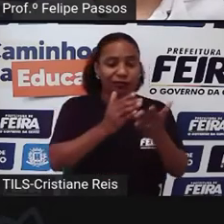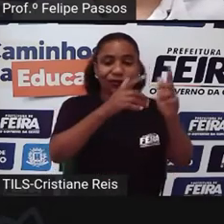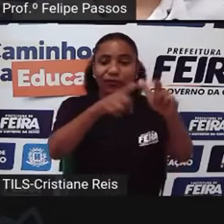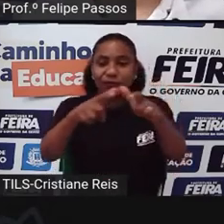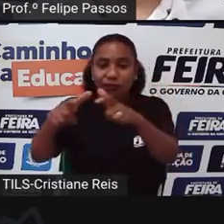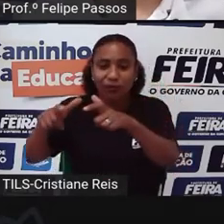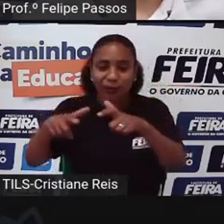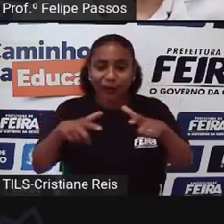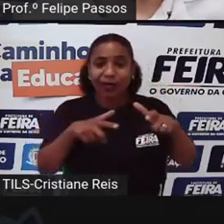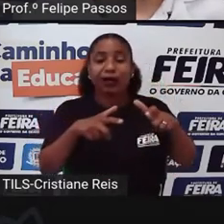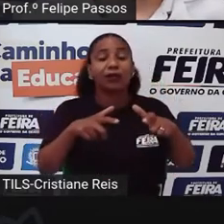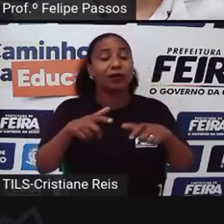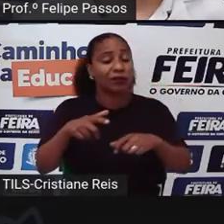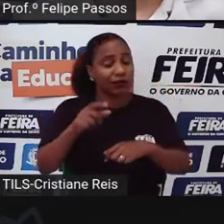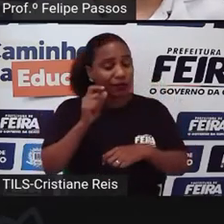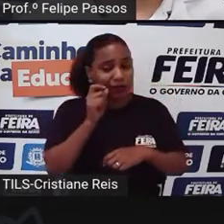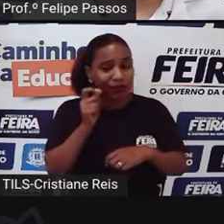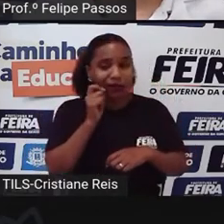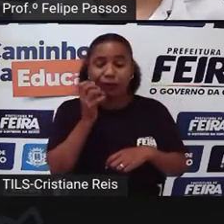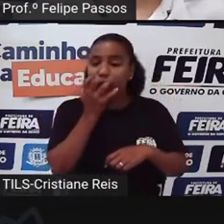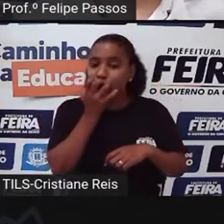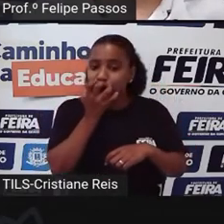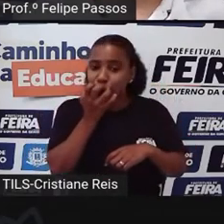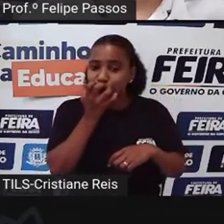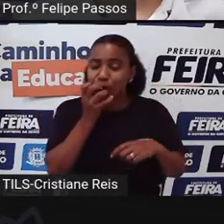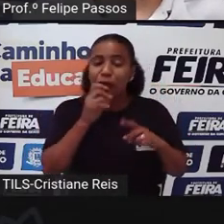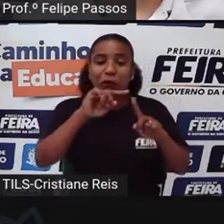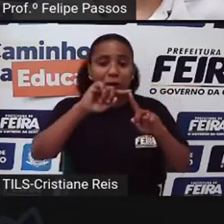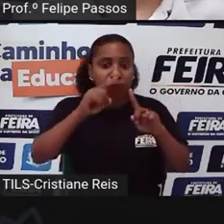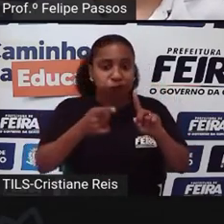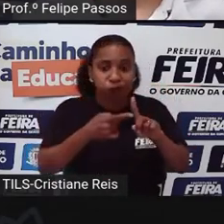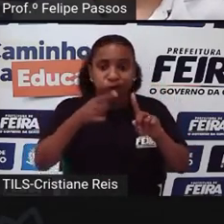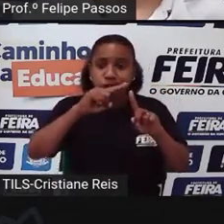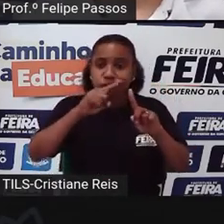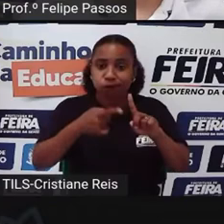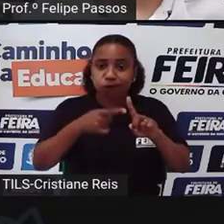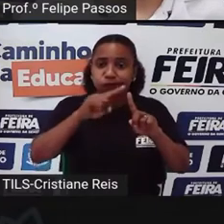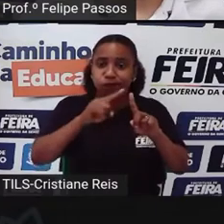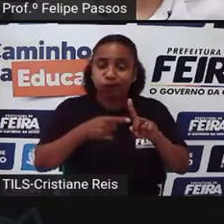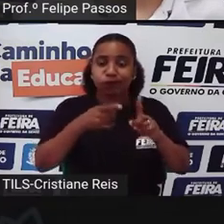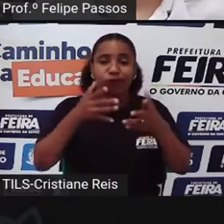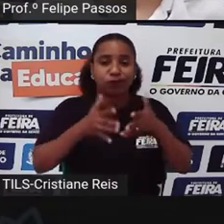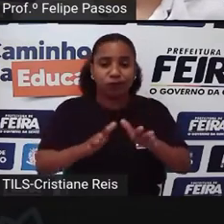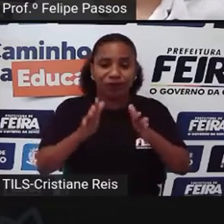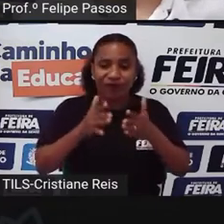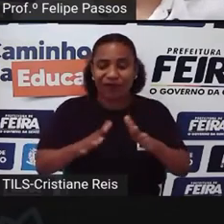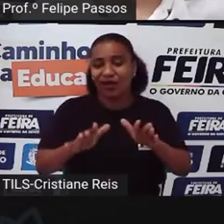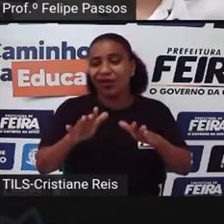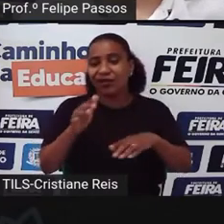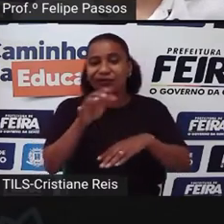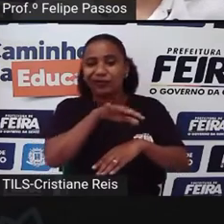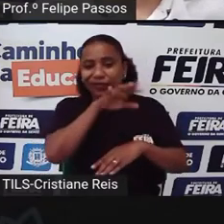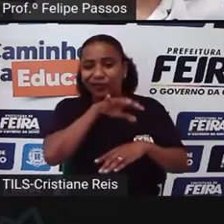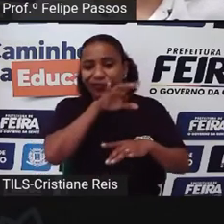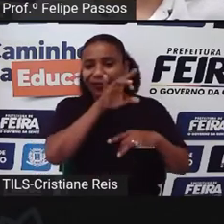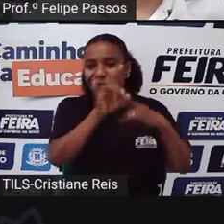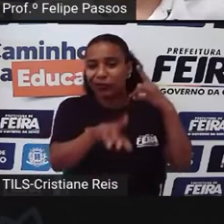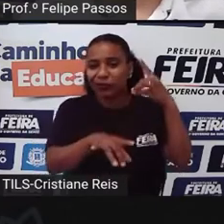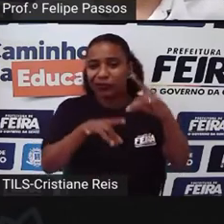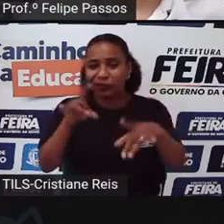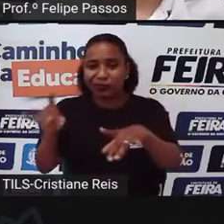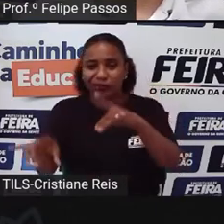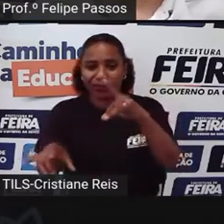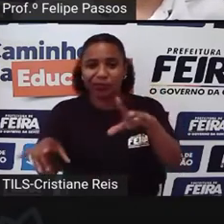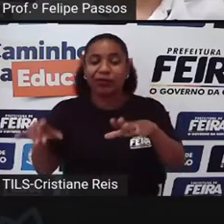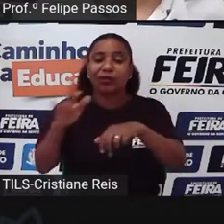procriação E aí isso vai gerando Mais animais abandonados Nas ruas Mais doenças É horrível E